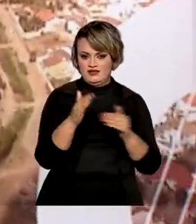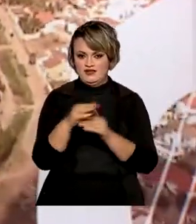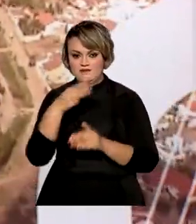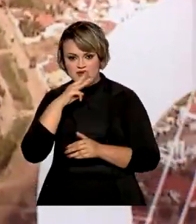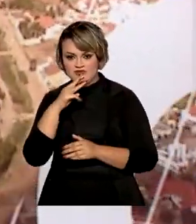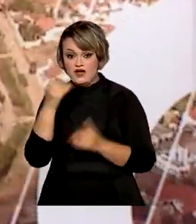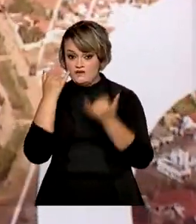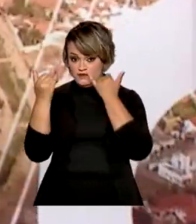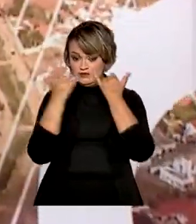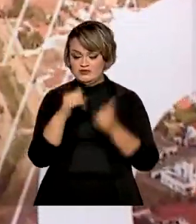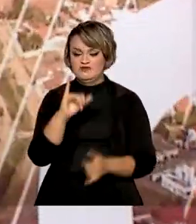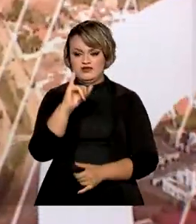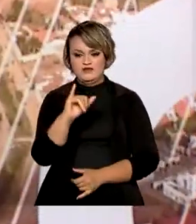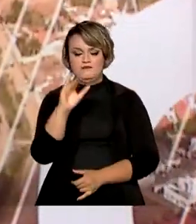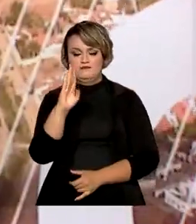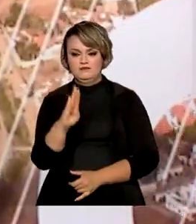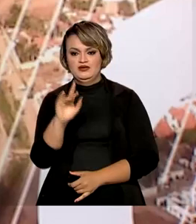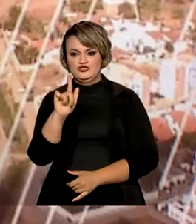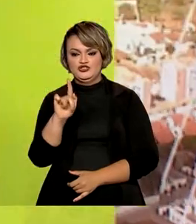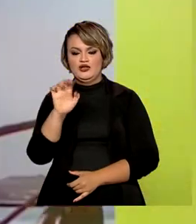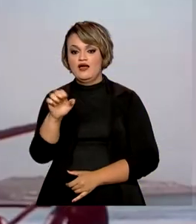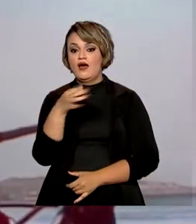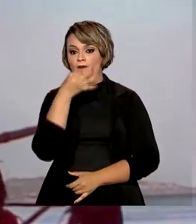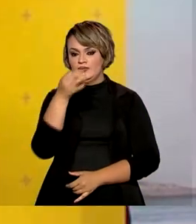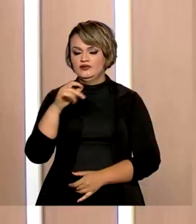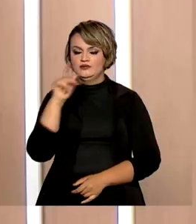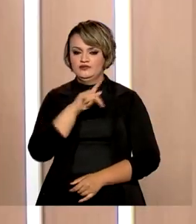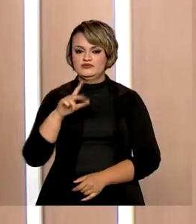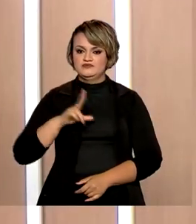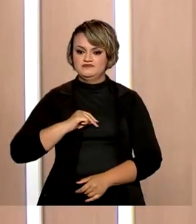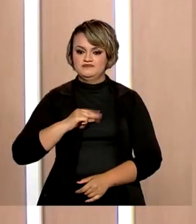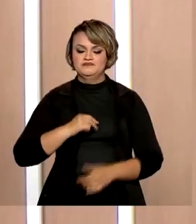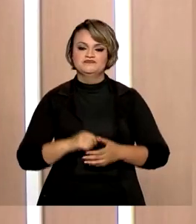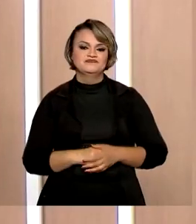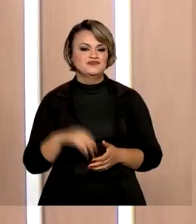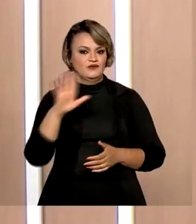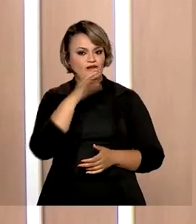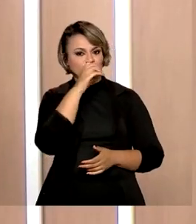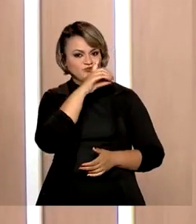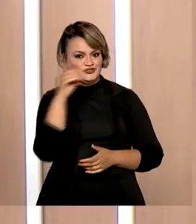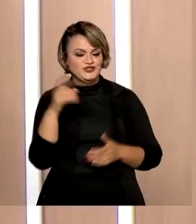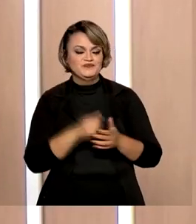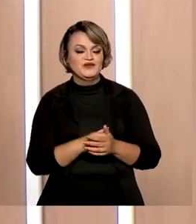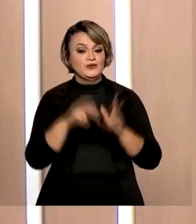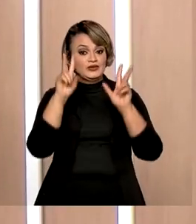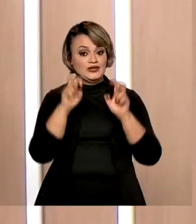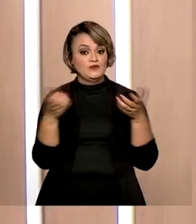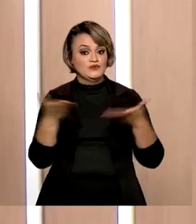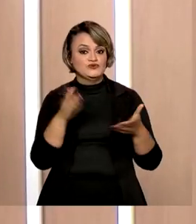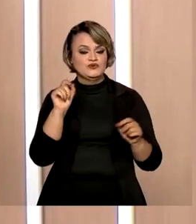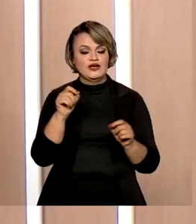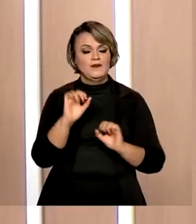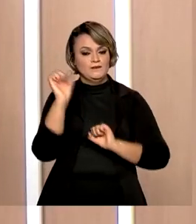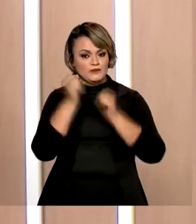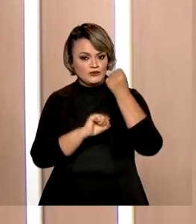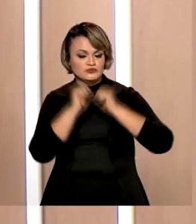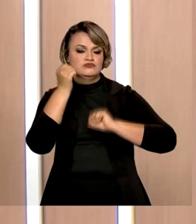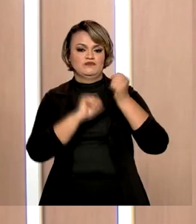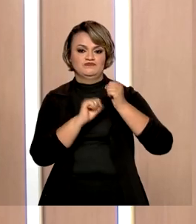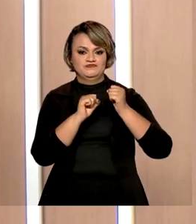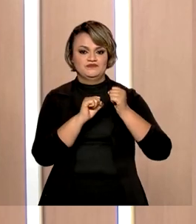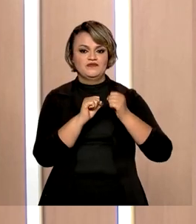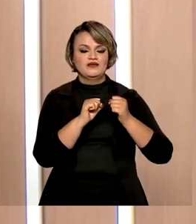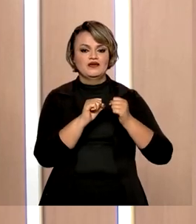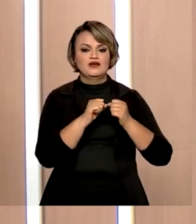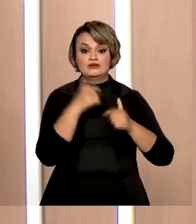O dado é do IBGE e quem comenta é Ricardo Caldas. Bom dia, bom dia a todos. O nosso tema de hoje é produção industrial.